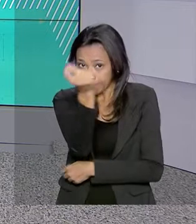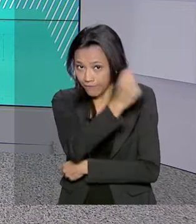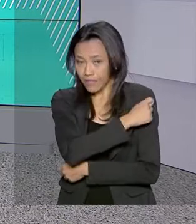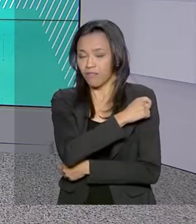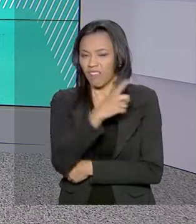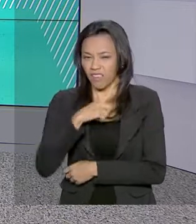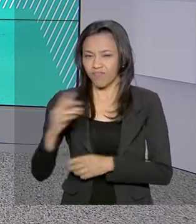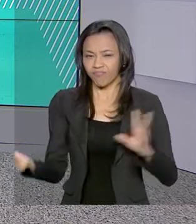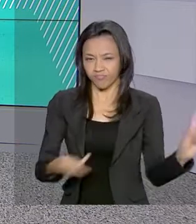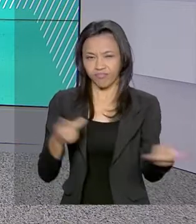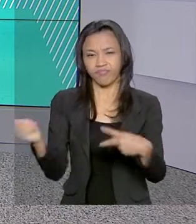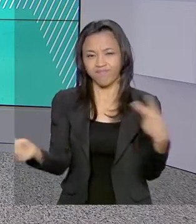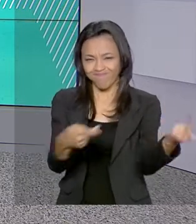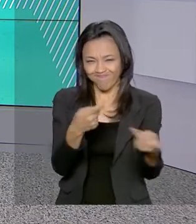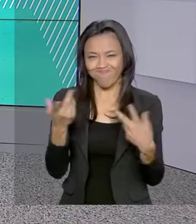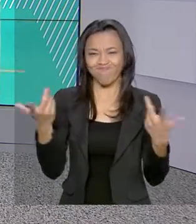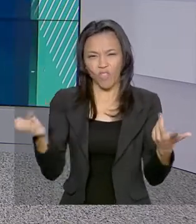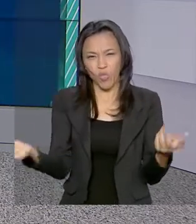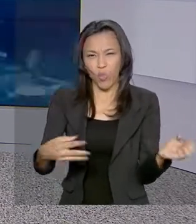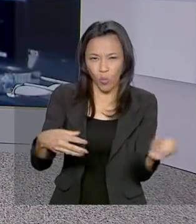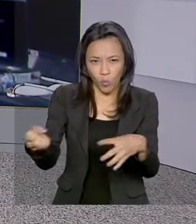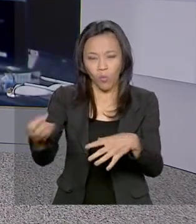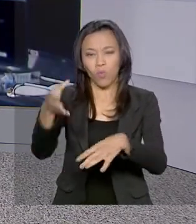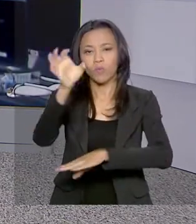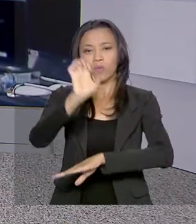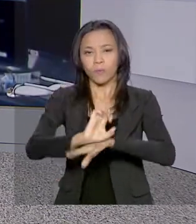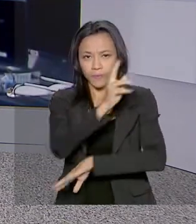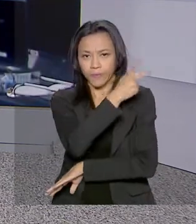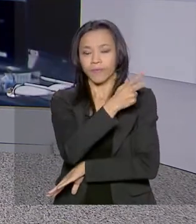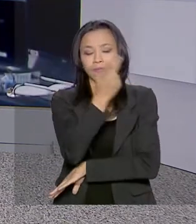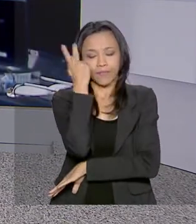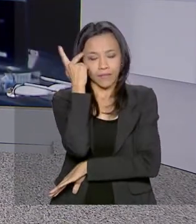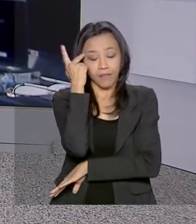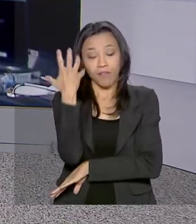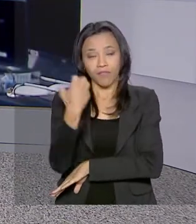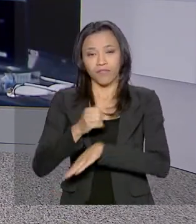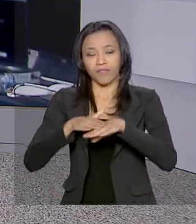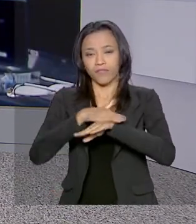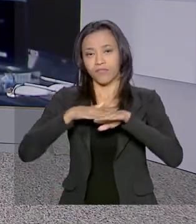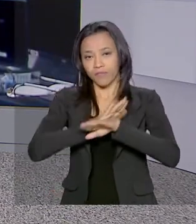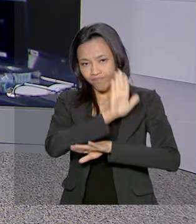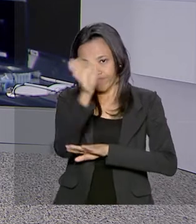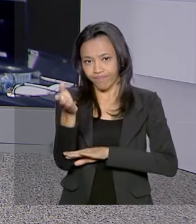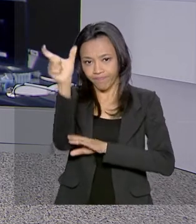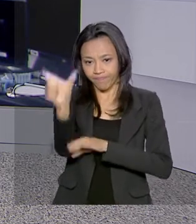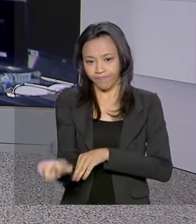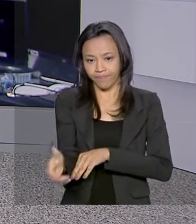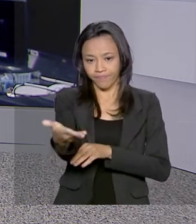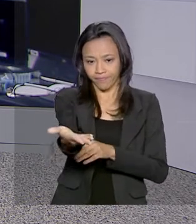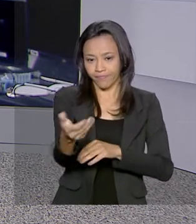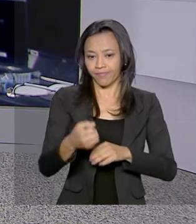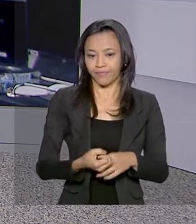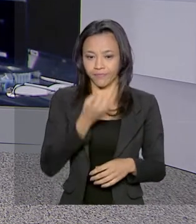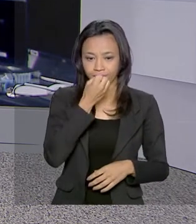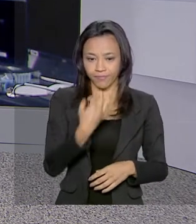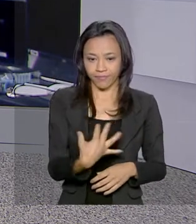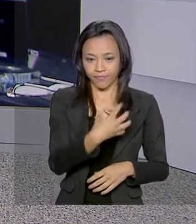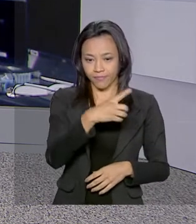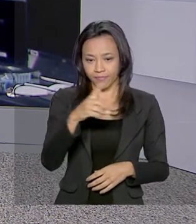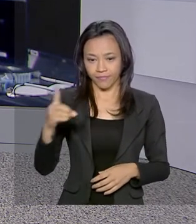novos casos em São Paulo. E é pra lá que nós vamos conversar com o repórter Ricardo Ferraz. Olá, Ricardo, bom dia pra você.